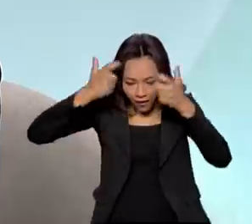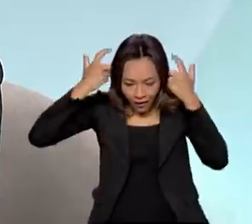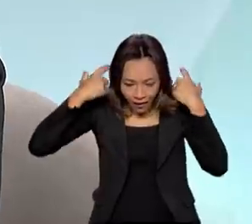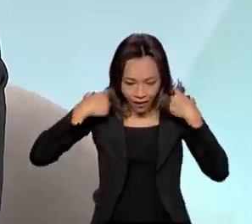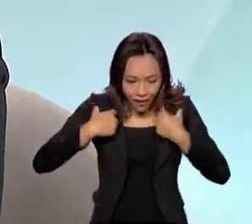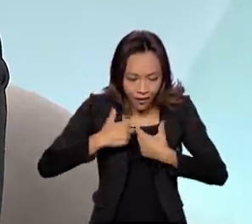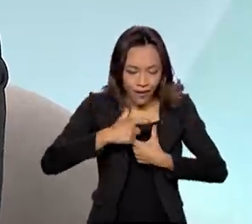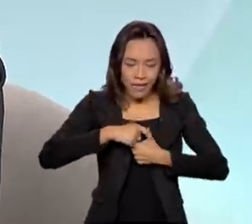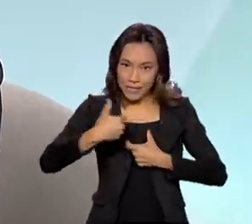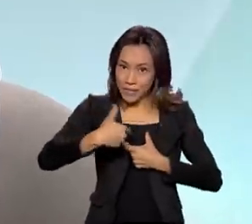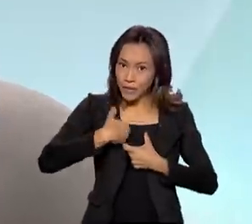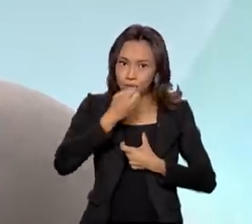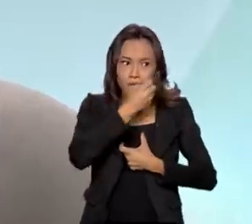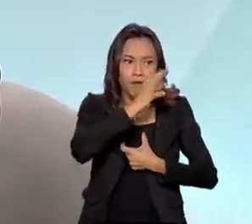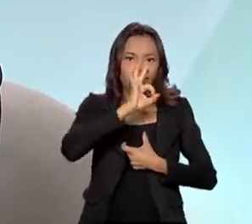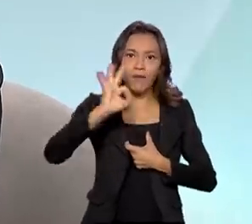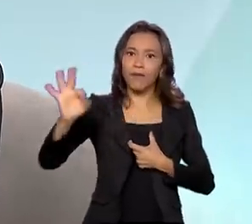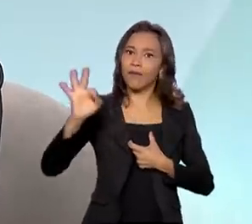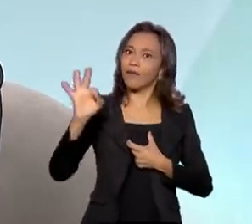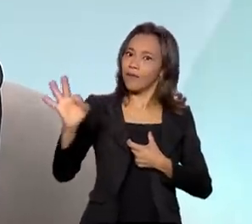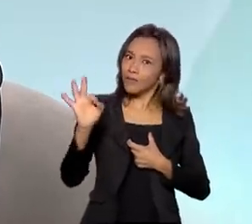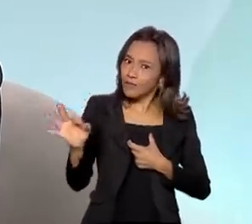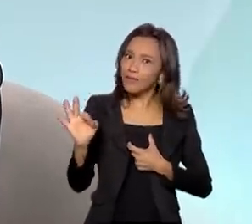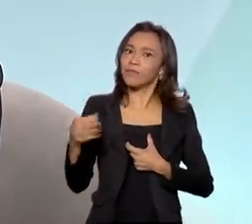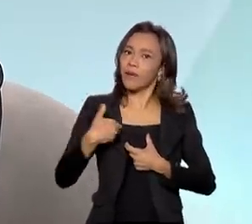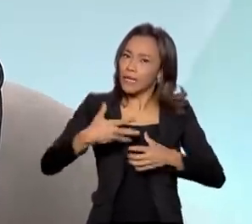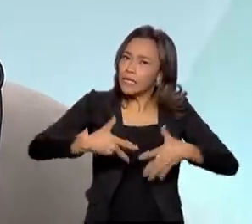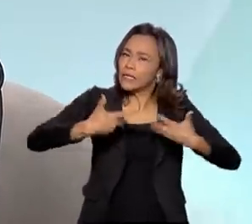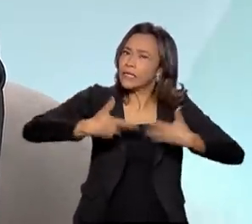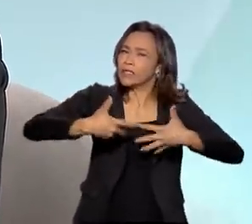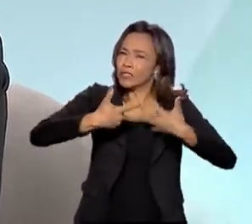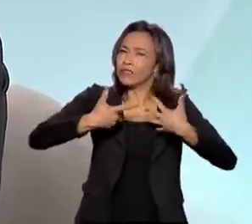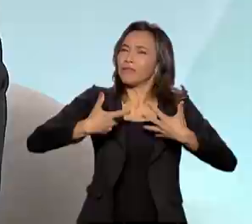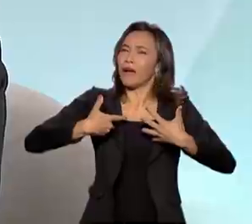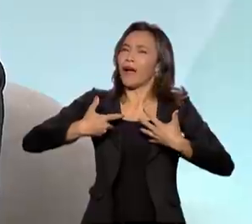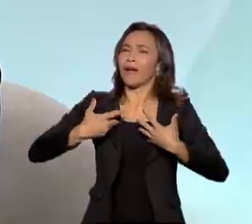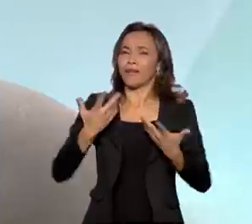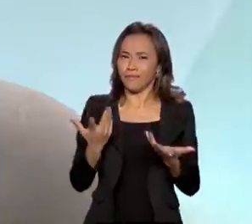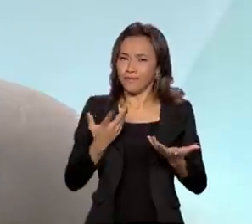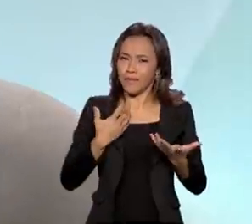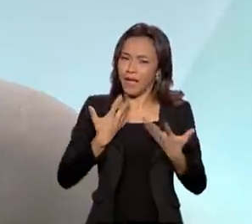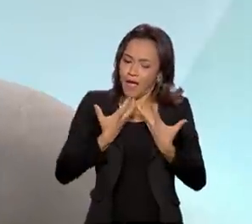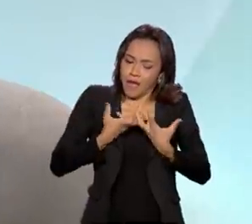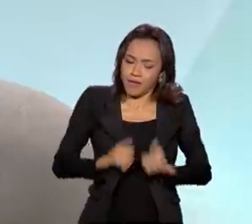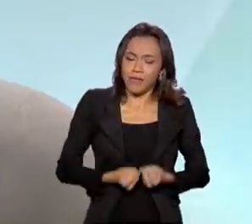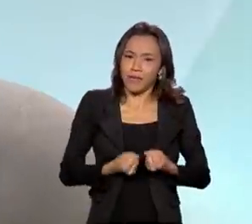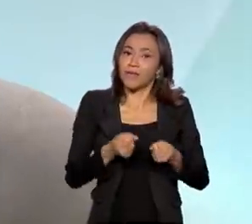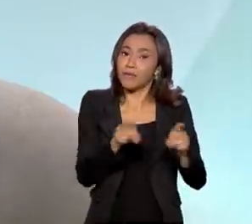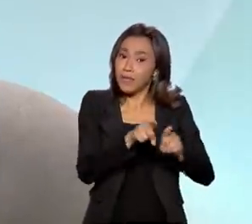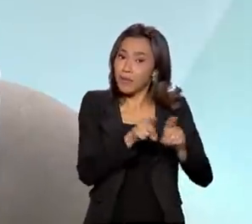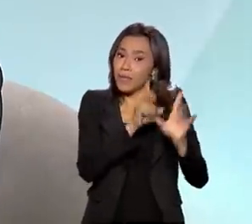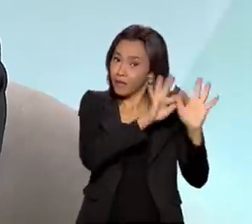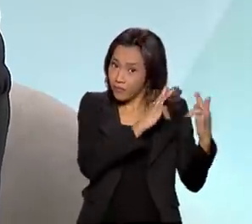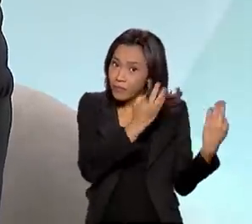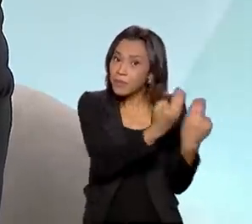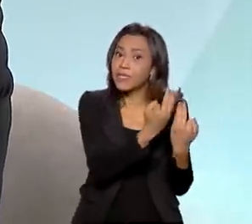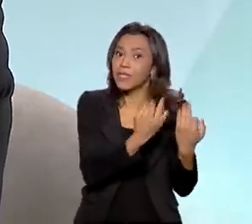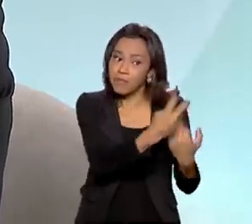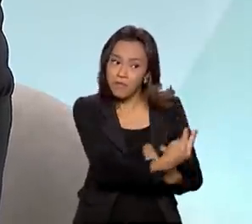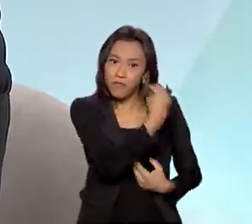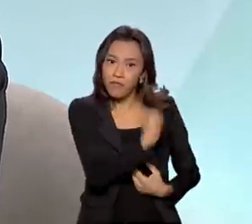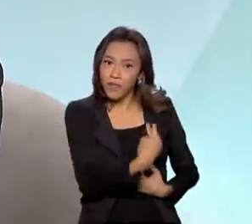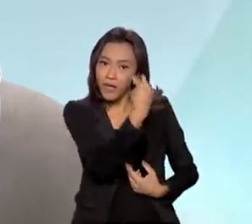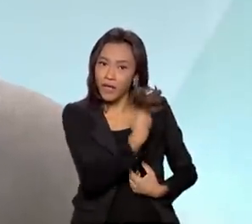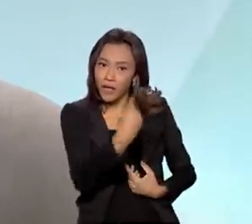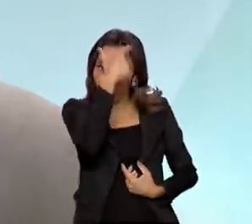vários seguirem não só no enfrentamento das drogas, mas também uma maior aceitação de suas famílias, entendendo também o esforço